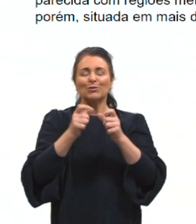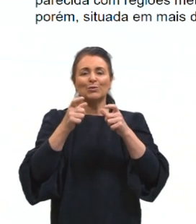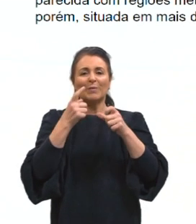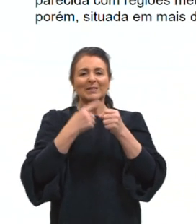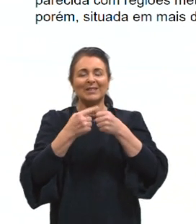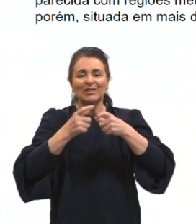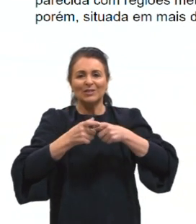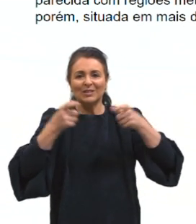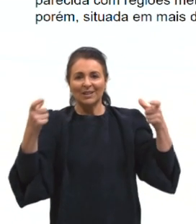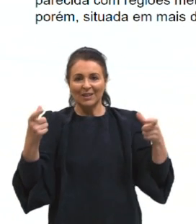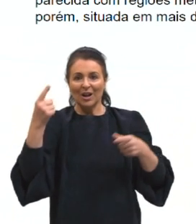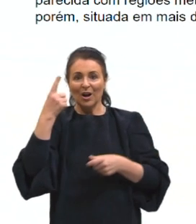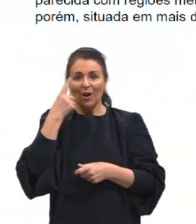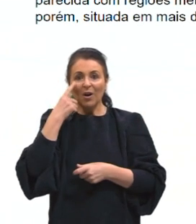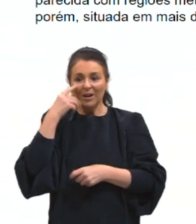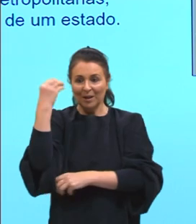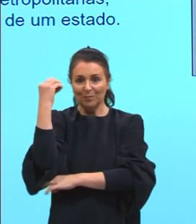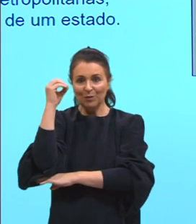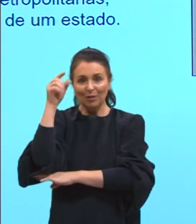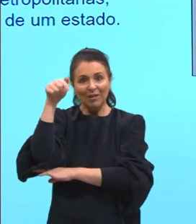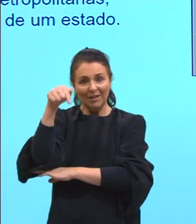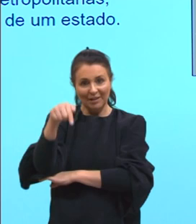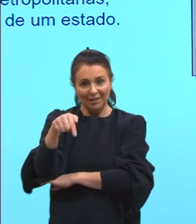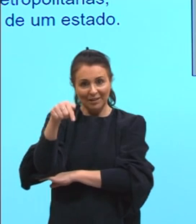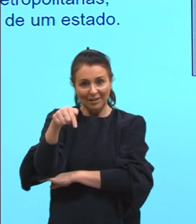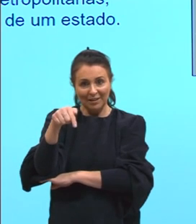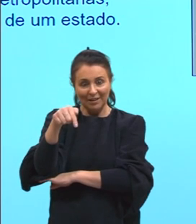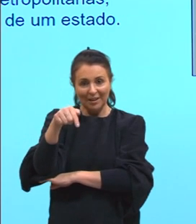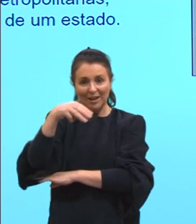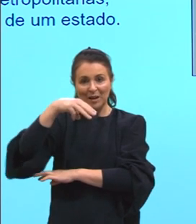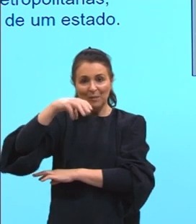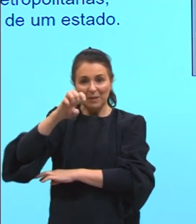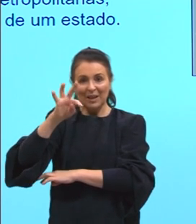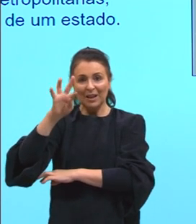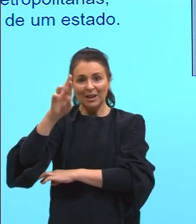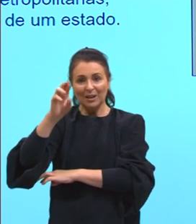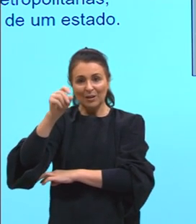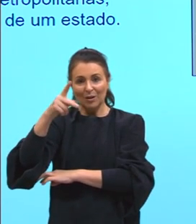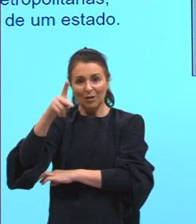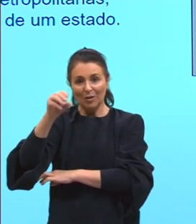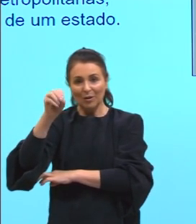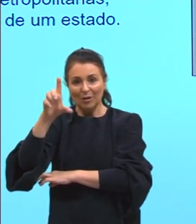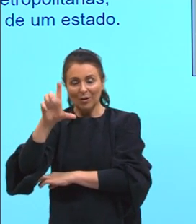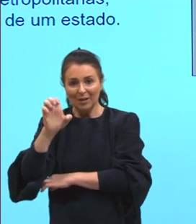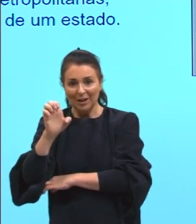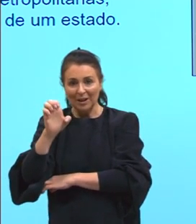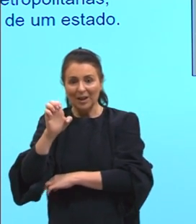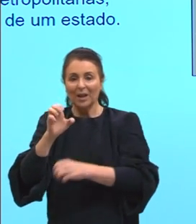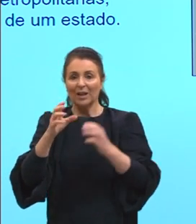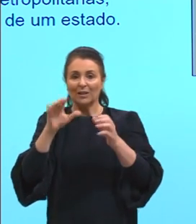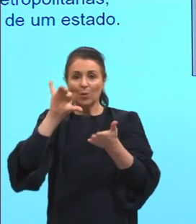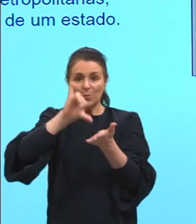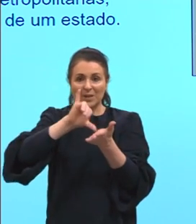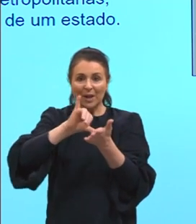Aqui eu trago a região metropolitana de Porto Alegre, né, Porto Alegre, as suas cidades adjacentes aí que são